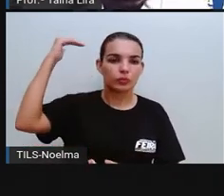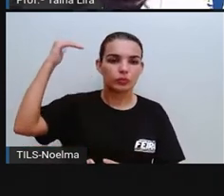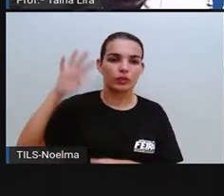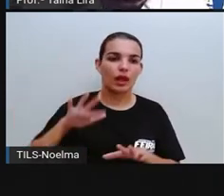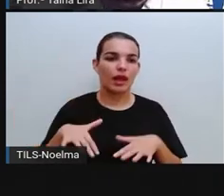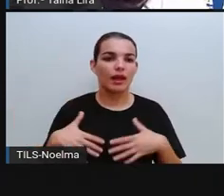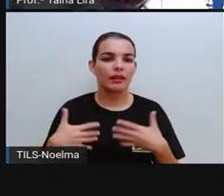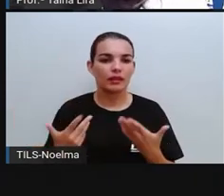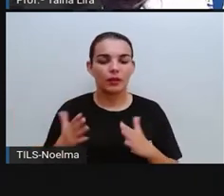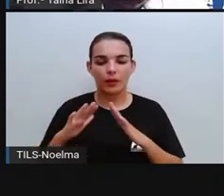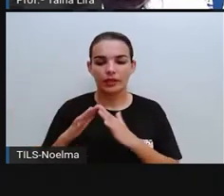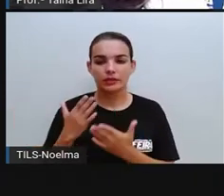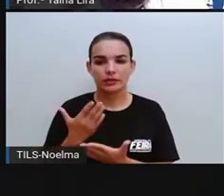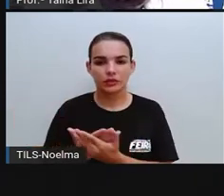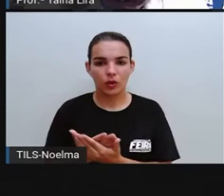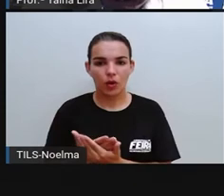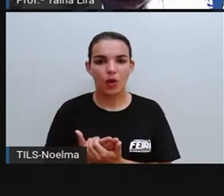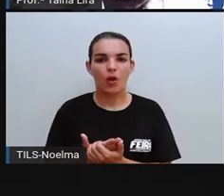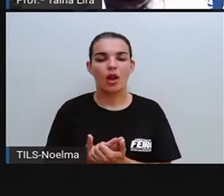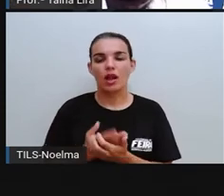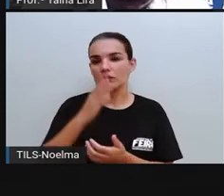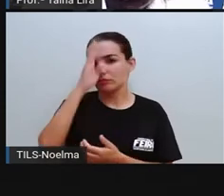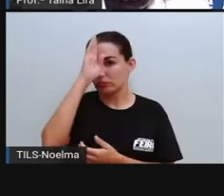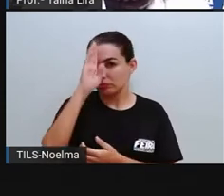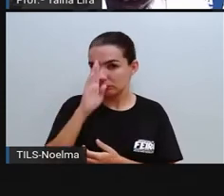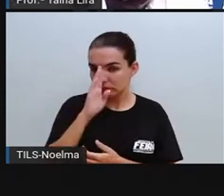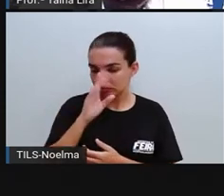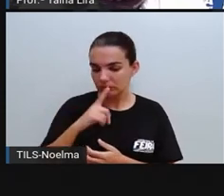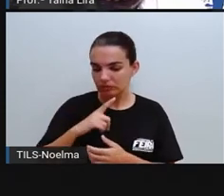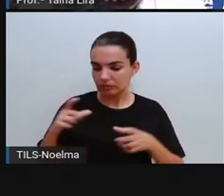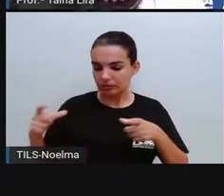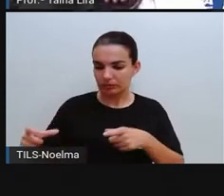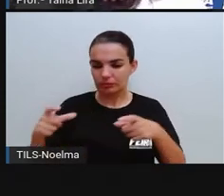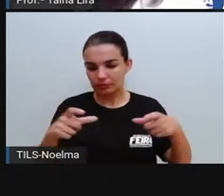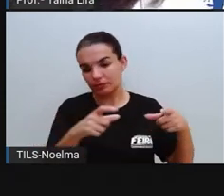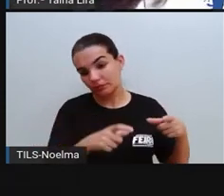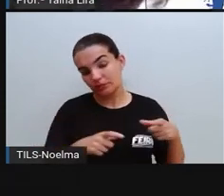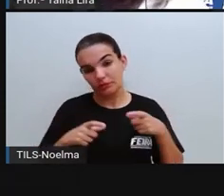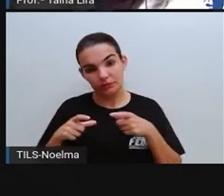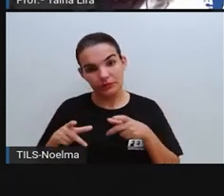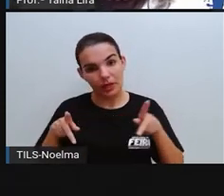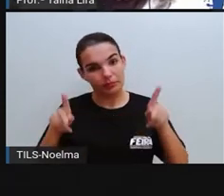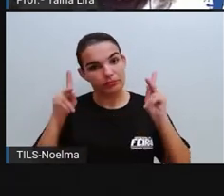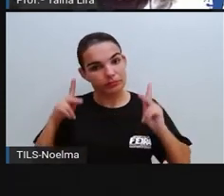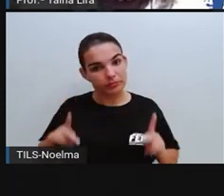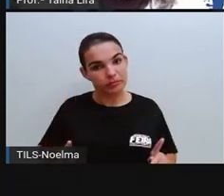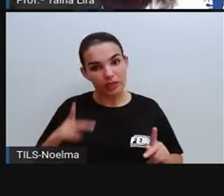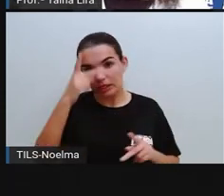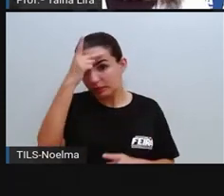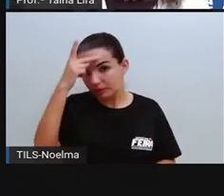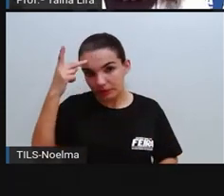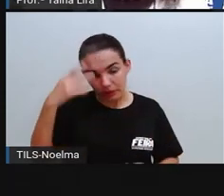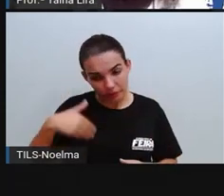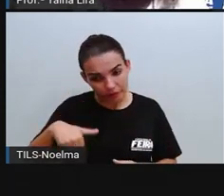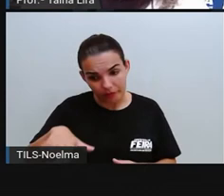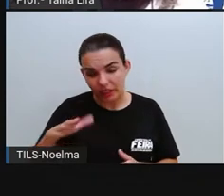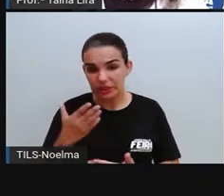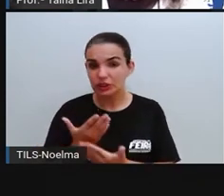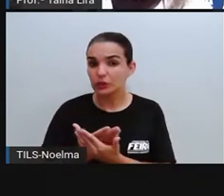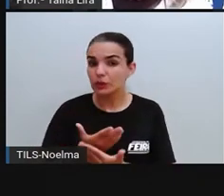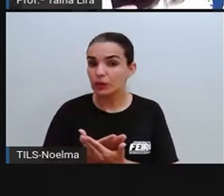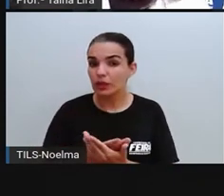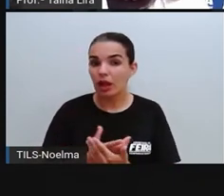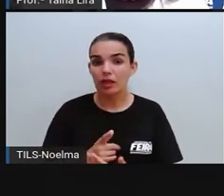as escolas públicas, né, são espaços aí públicos onde as pessoas vão estudar, tá?